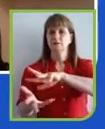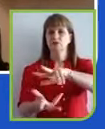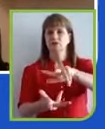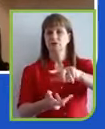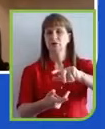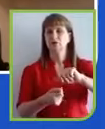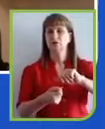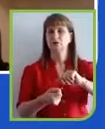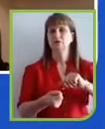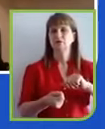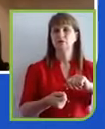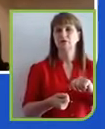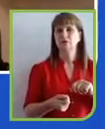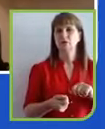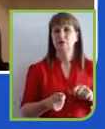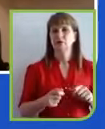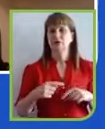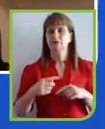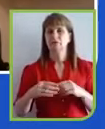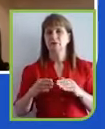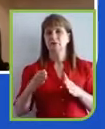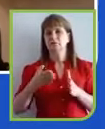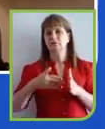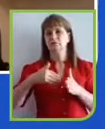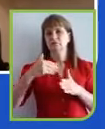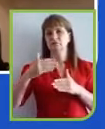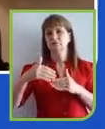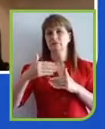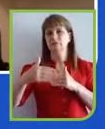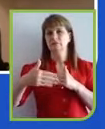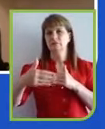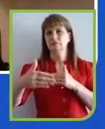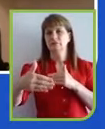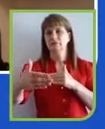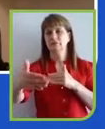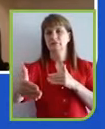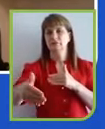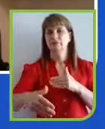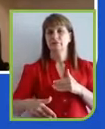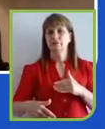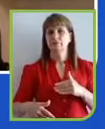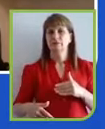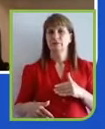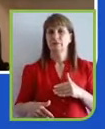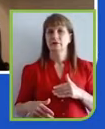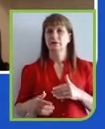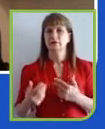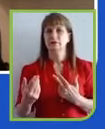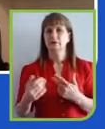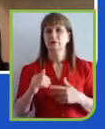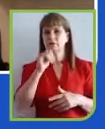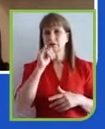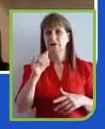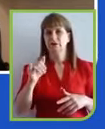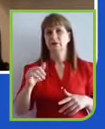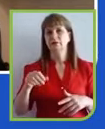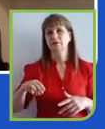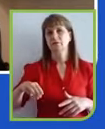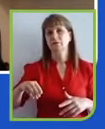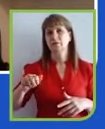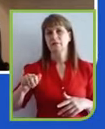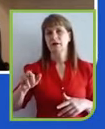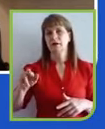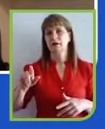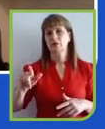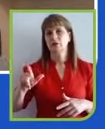ondas foram chegando, no caso do Brasil chegou até uma marolinha, mas foi por ondas. Agora, o que nós estamos